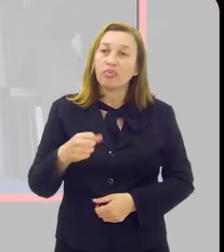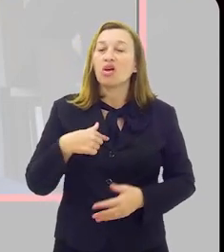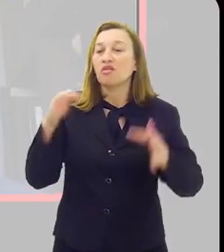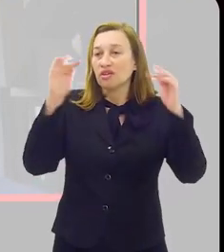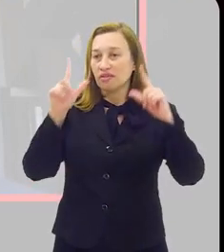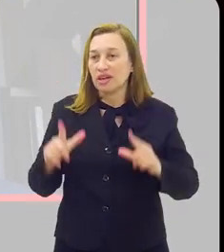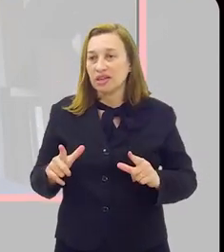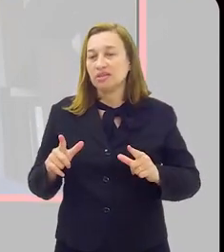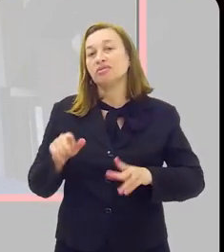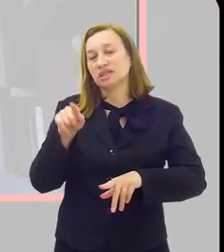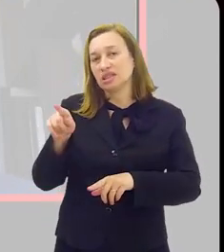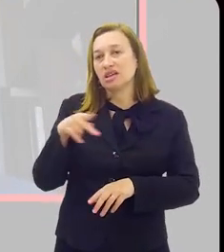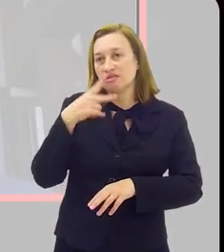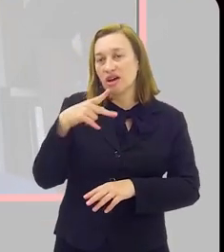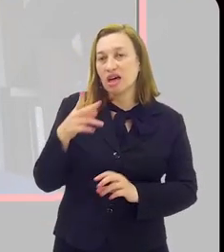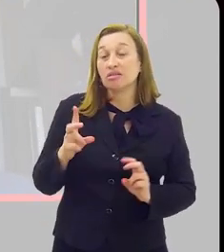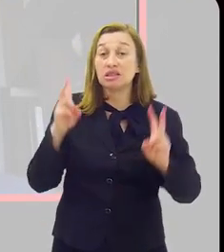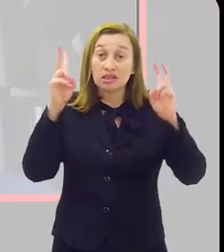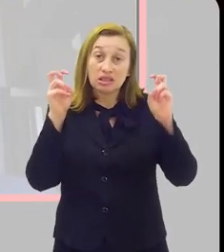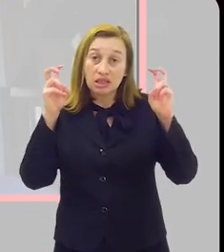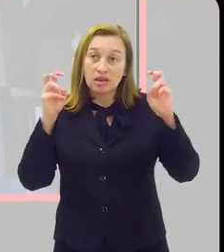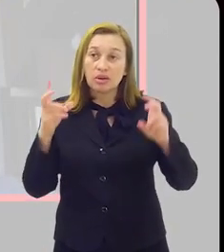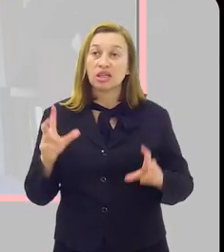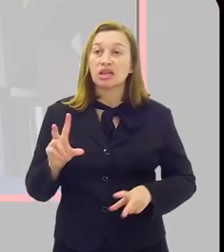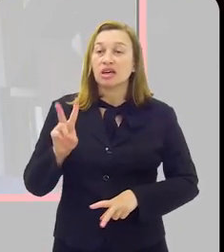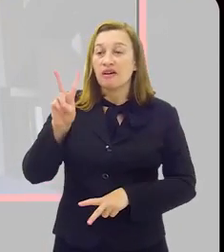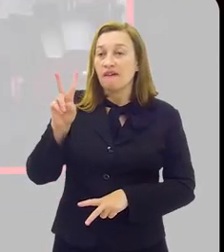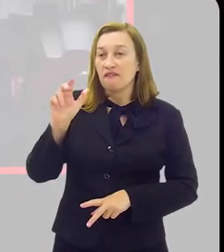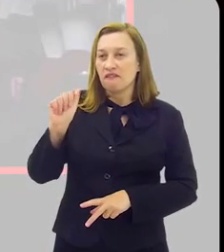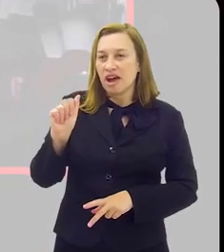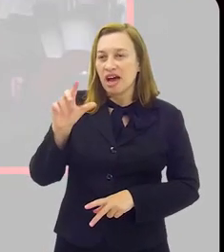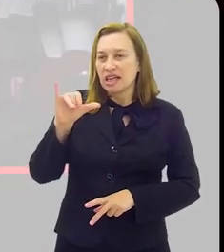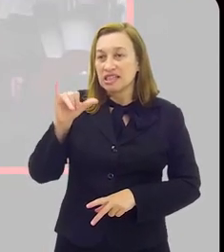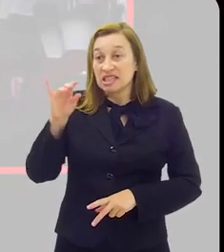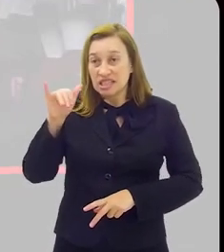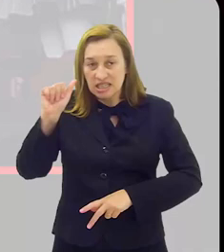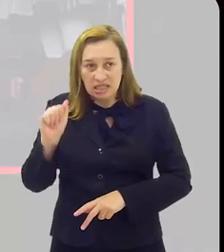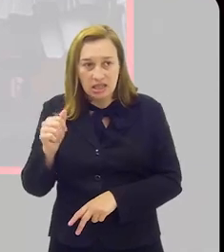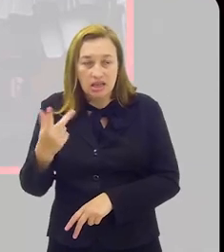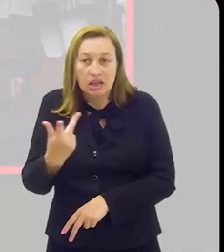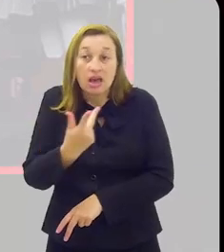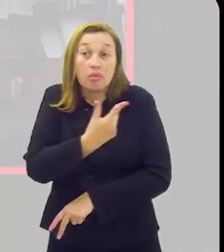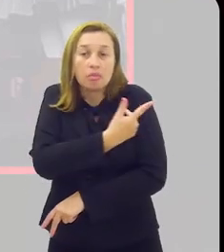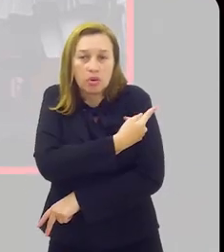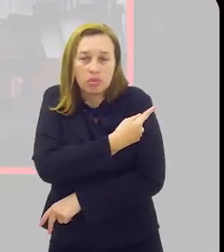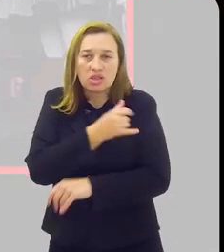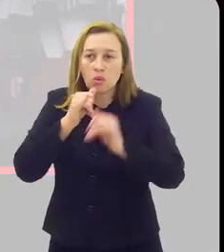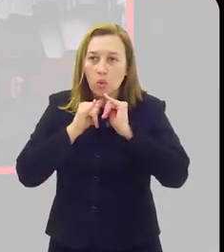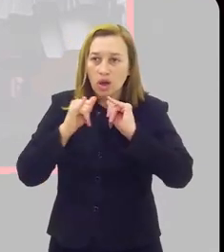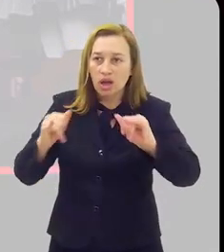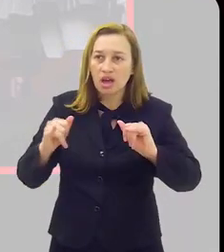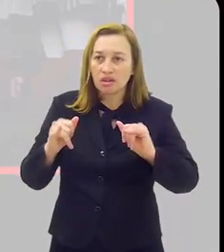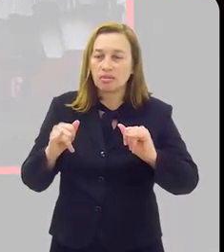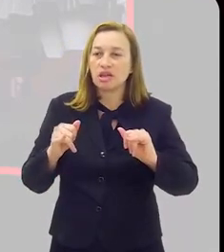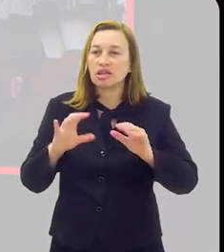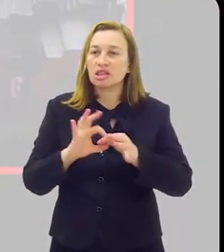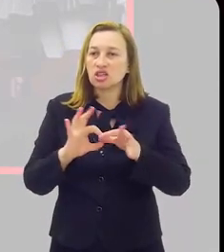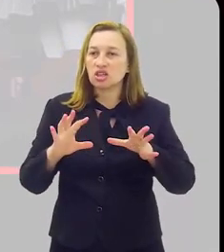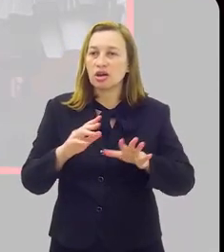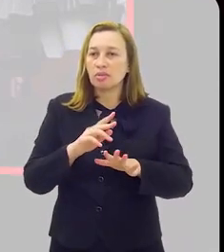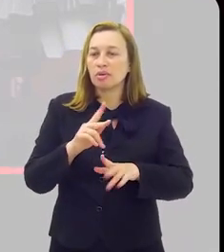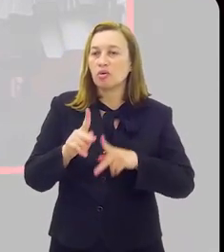eu fico até feliz que vocês tenham trazido já o tema de vacina, que era uma das preocupações dos recados para deixar para o pessoal.